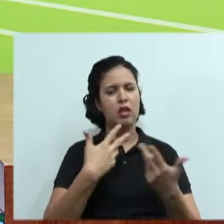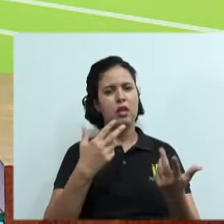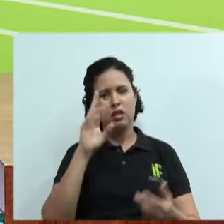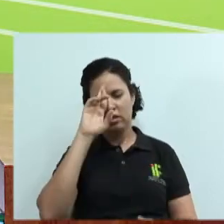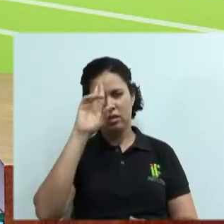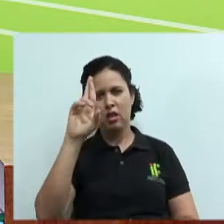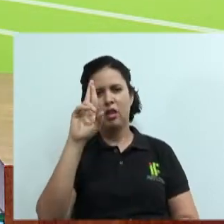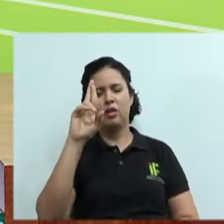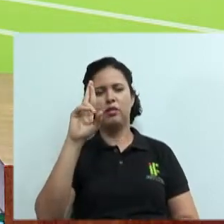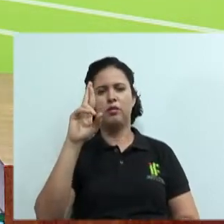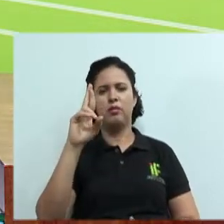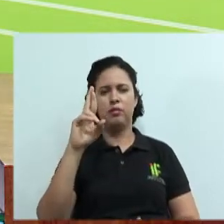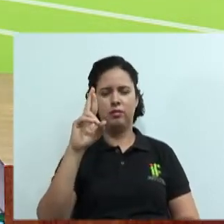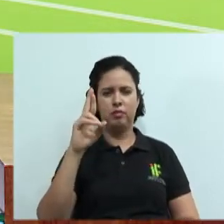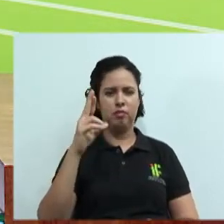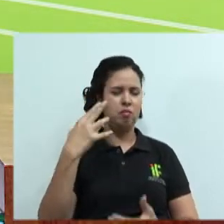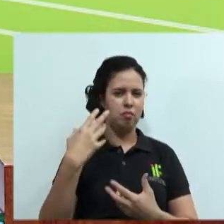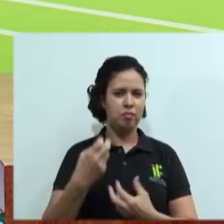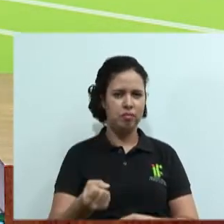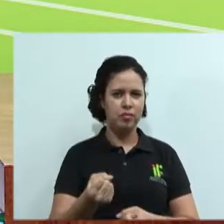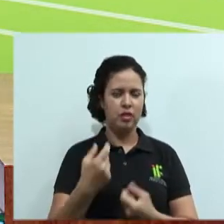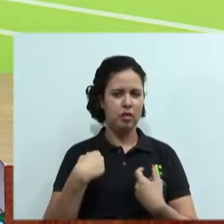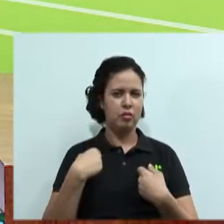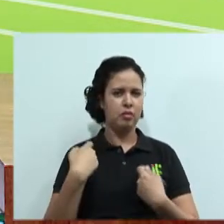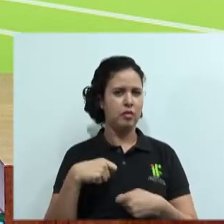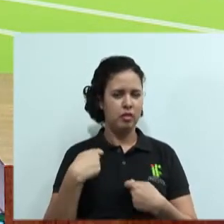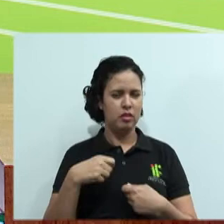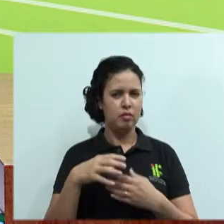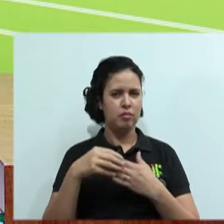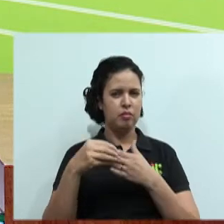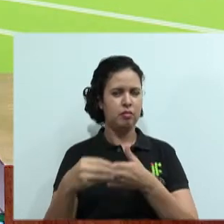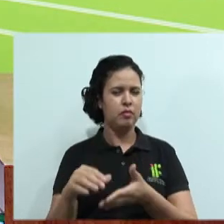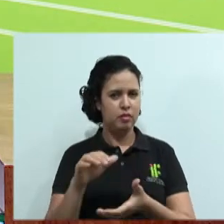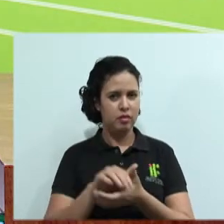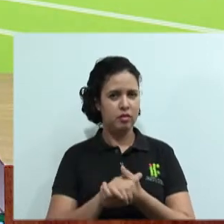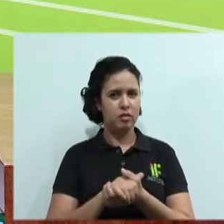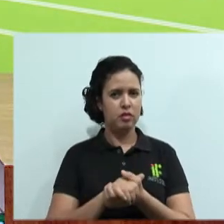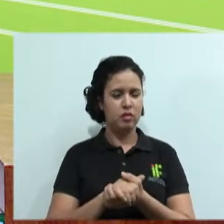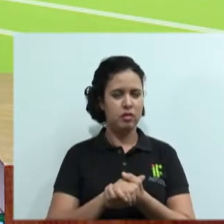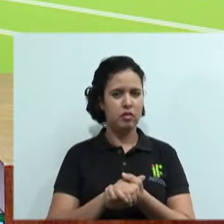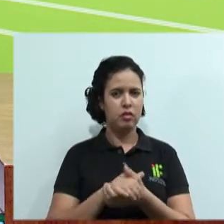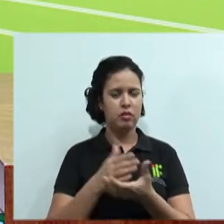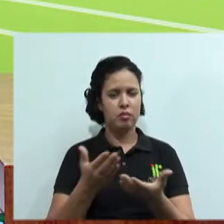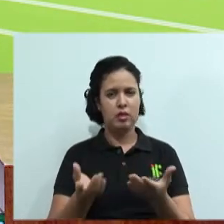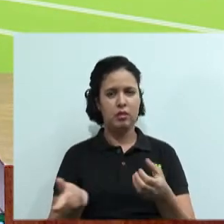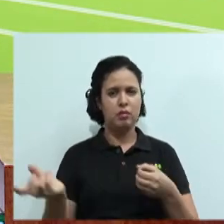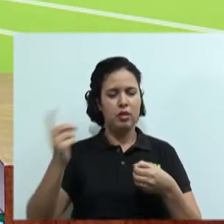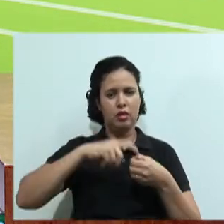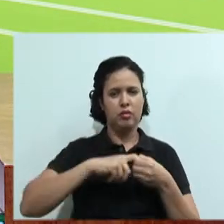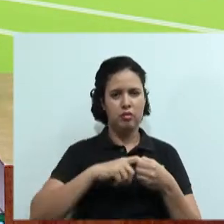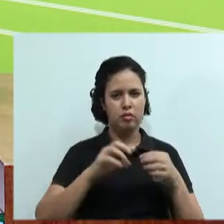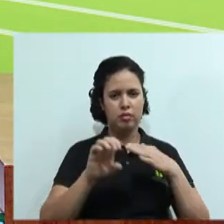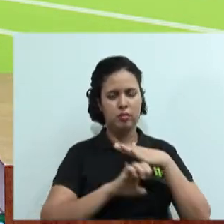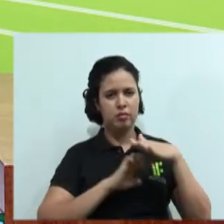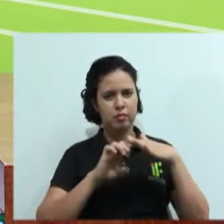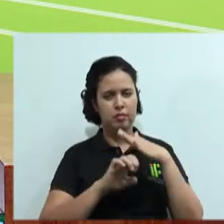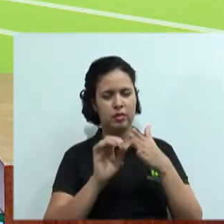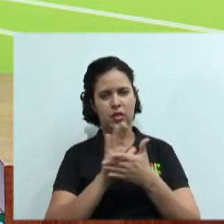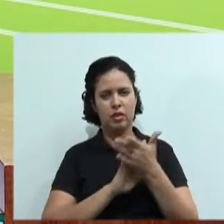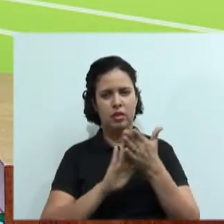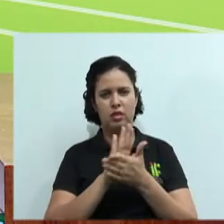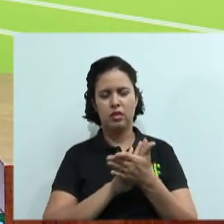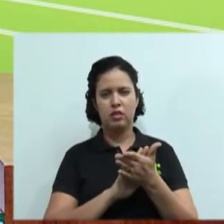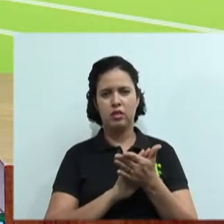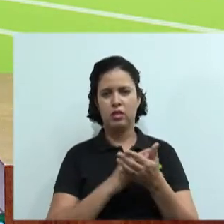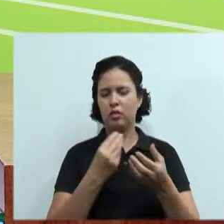chefe, dá um jeito aí porque eu preciso levar a minha esposa, né? Mas ele não está dando resultado, não está dando retorno para a organização. Imagine